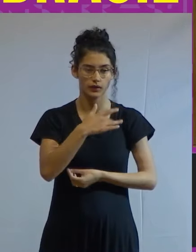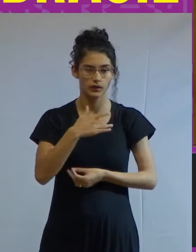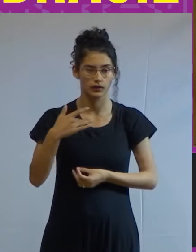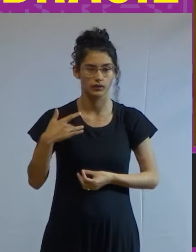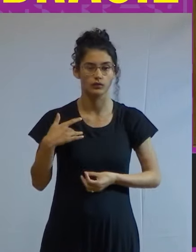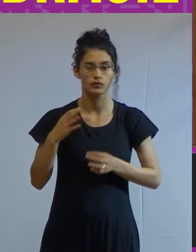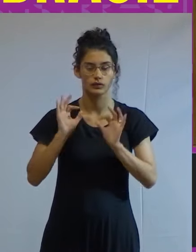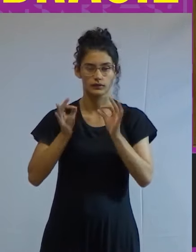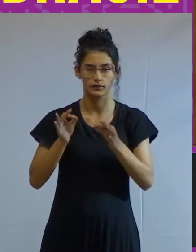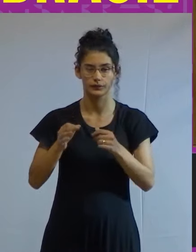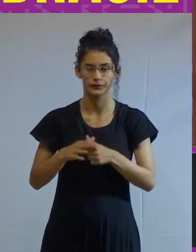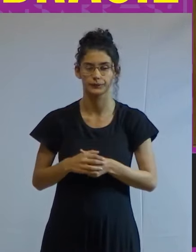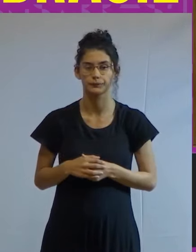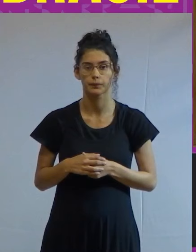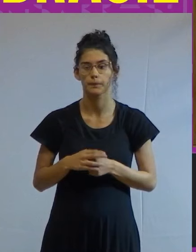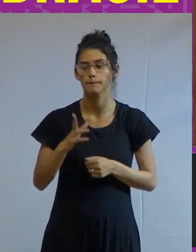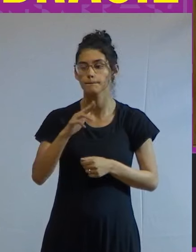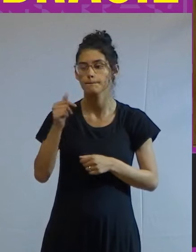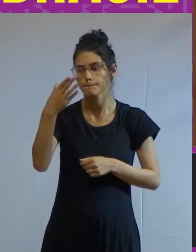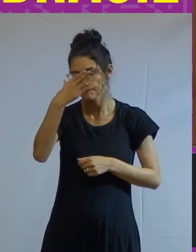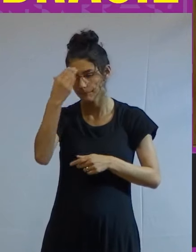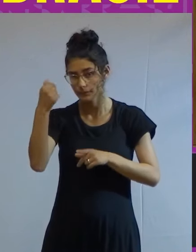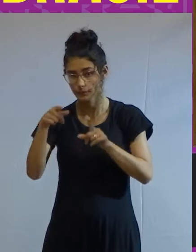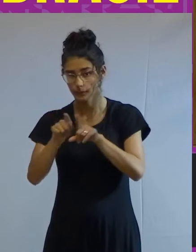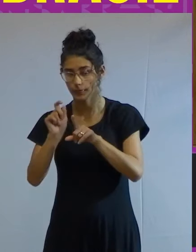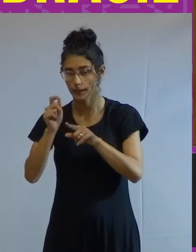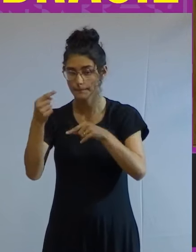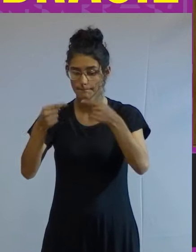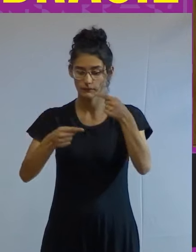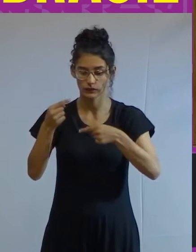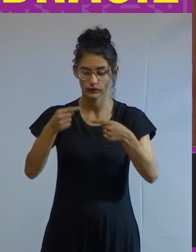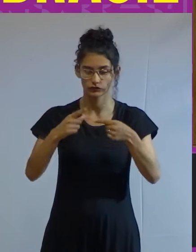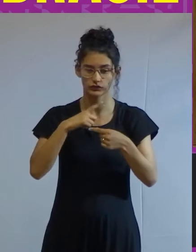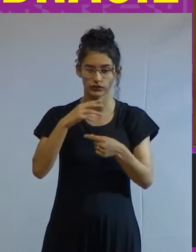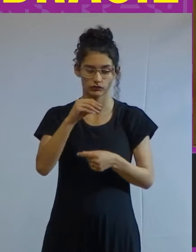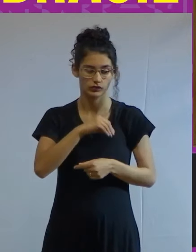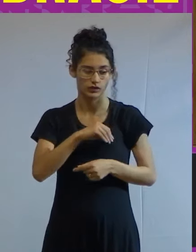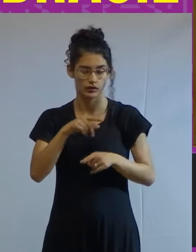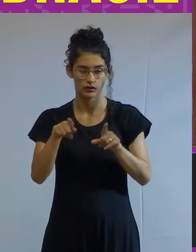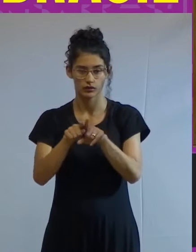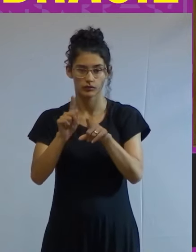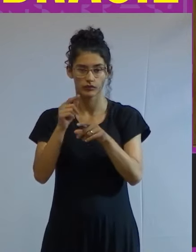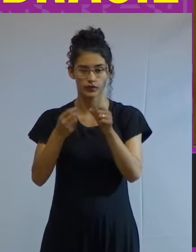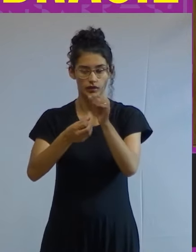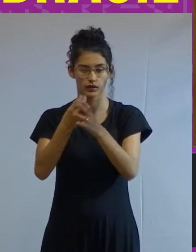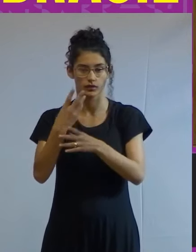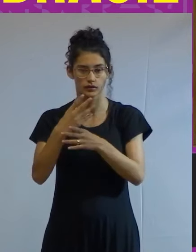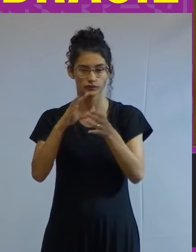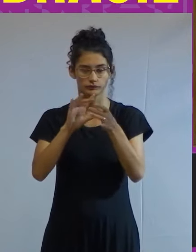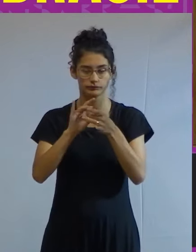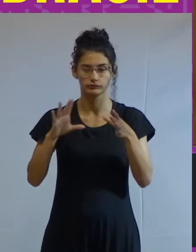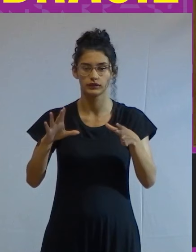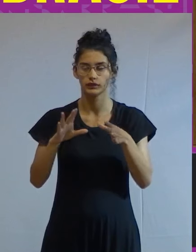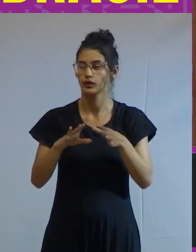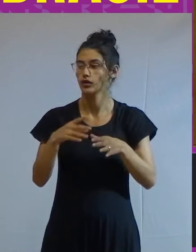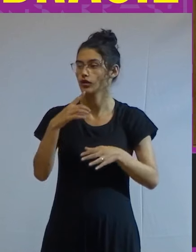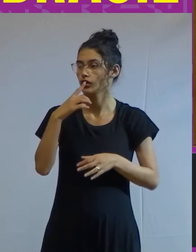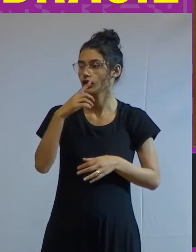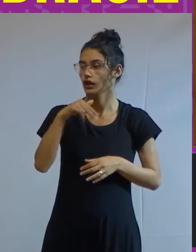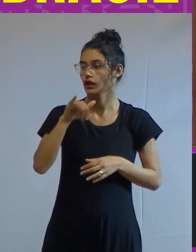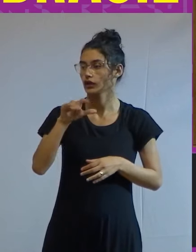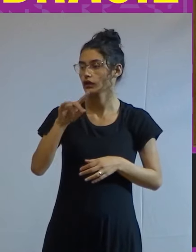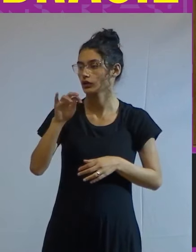população nunca se deve esquecer que políticas de renda compensatória foi invenção de liberais de Milton